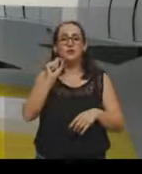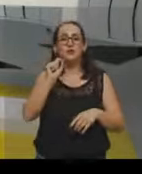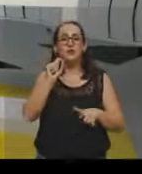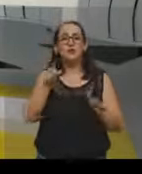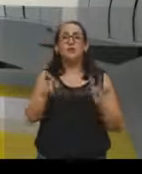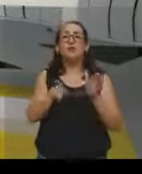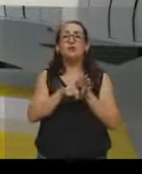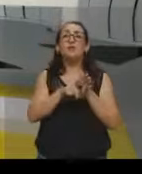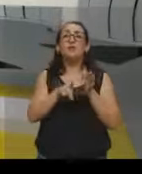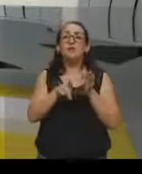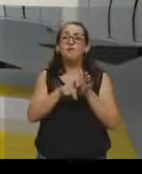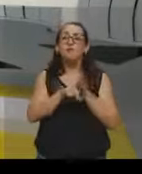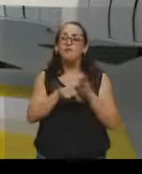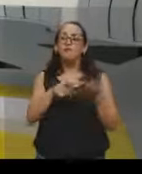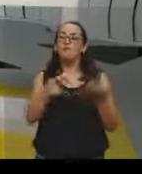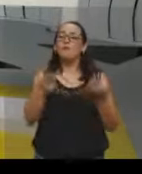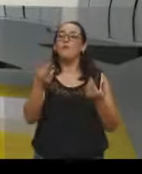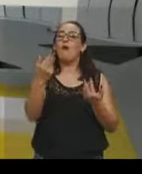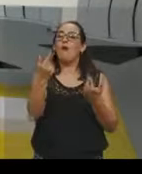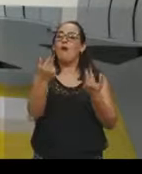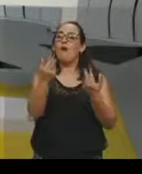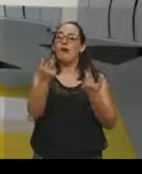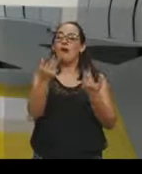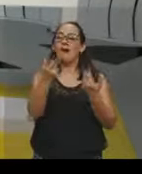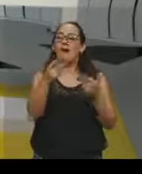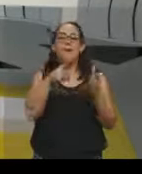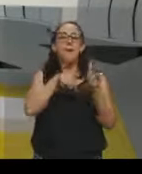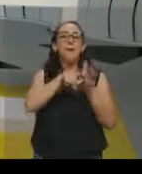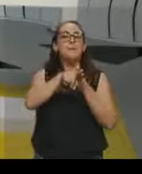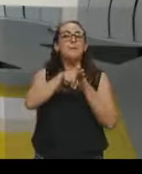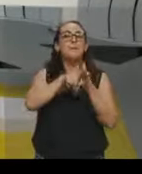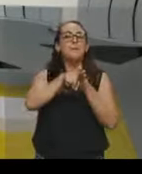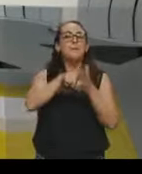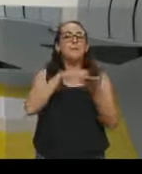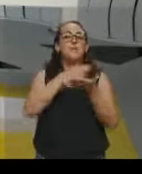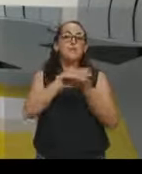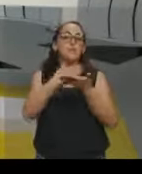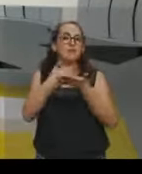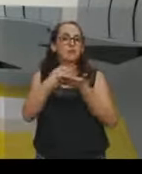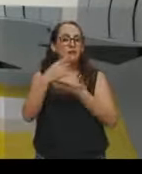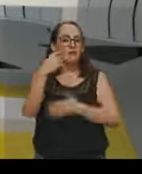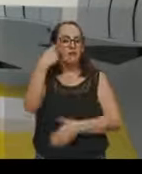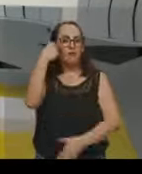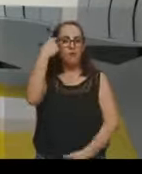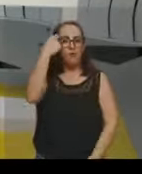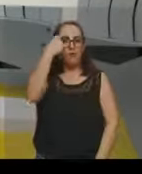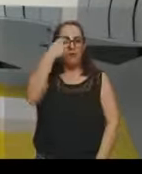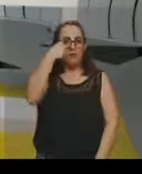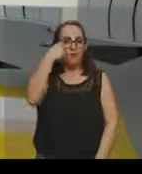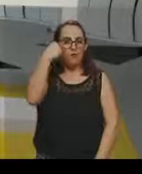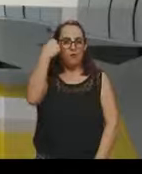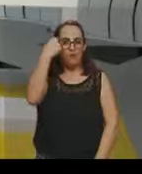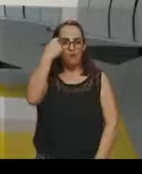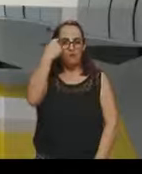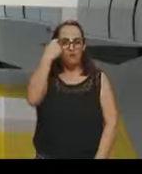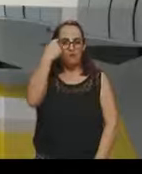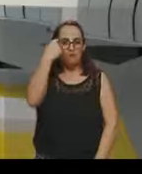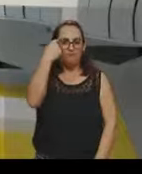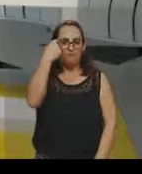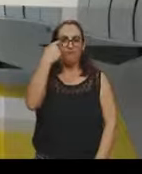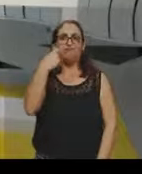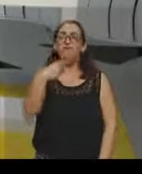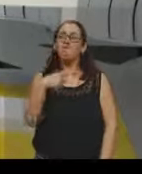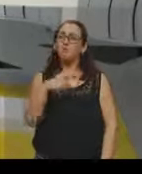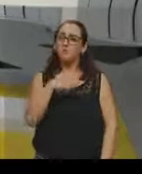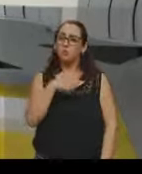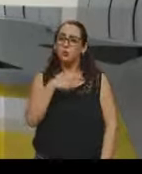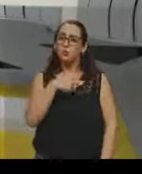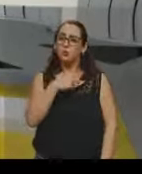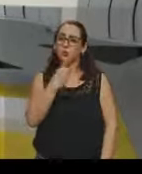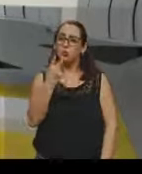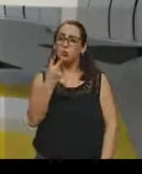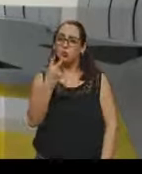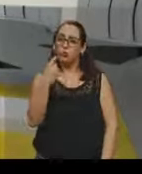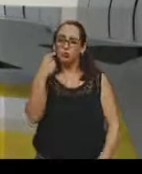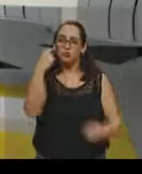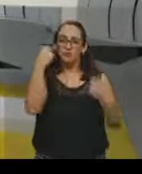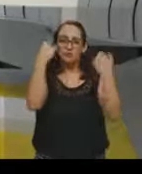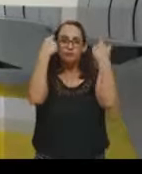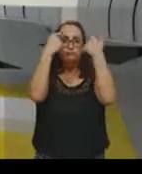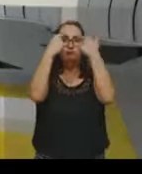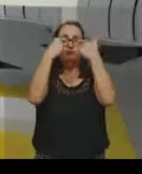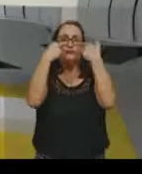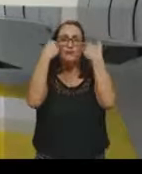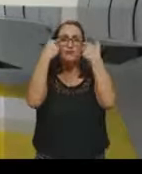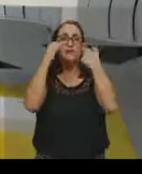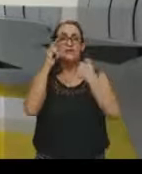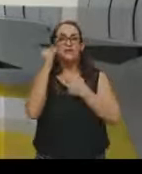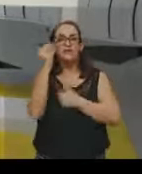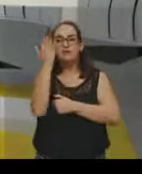partir do olho humano. Né? Nós temos um par de olhos. E se vocês tamparem